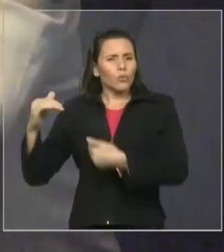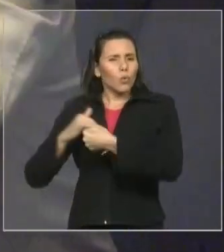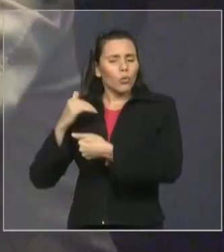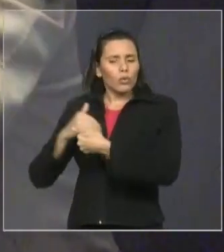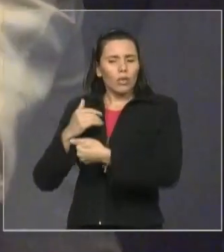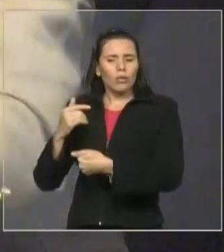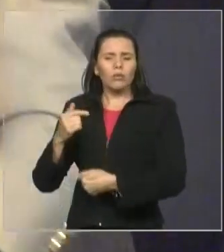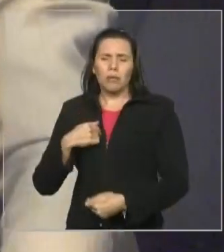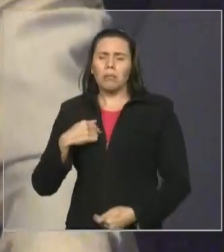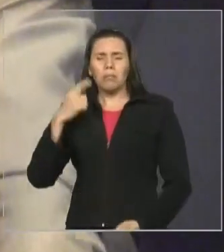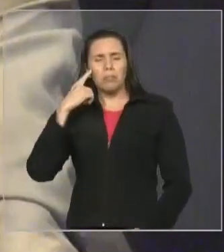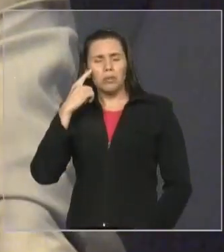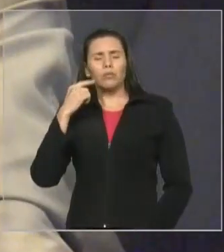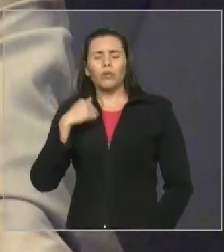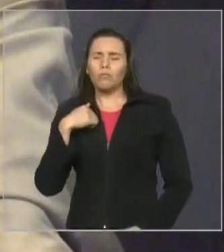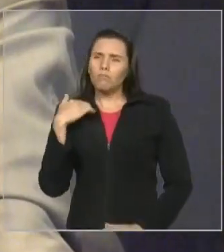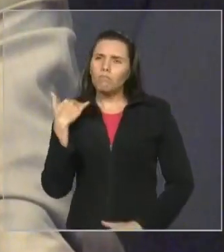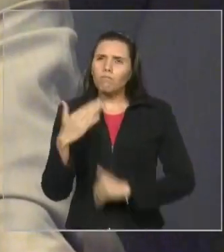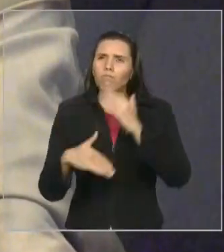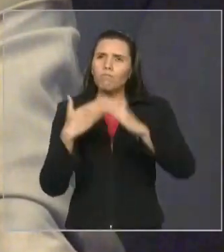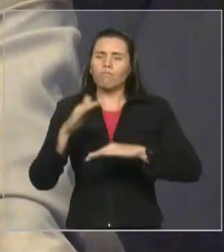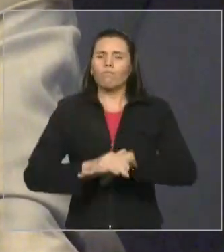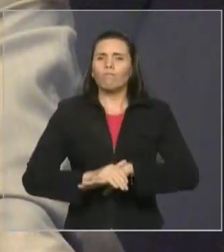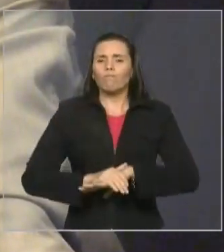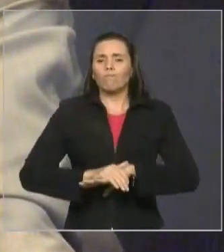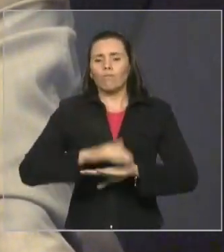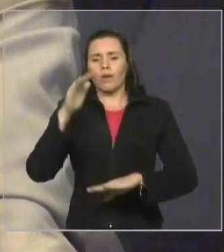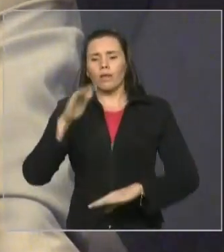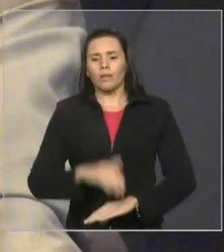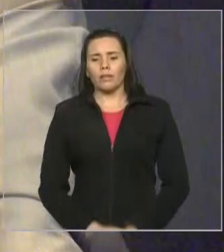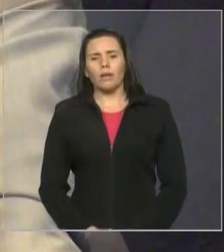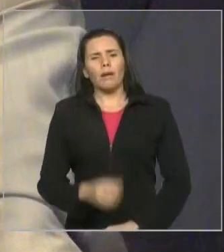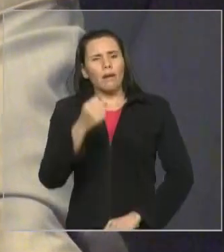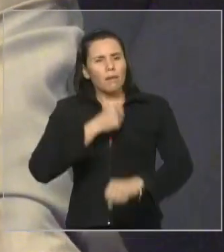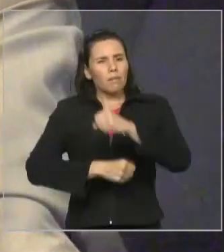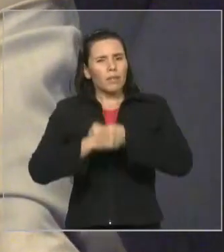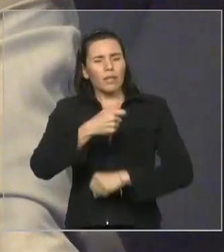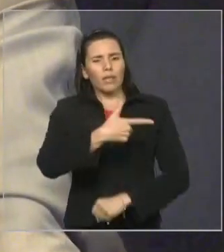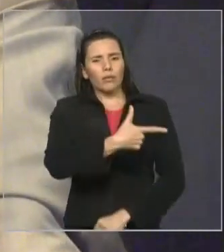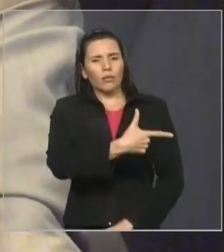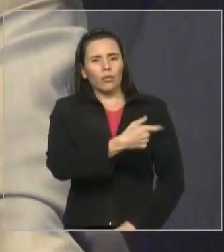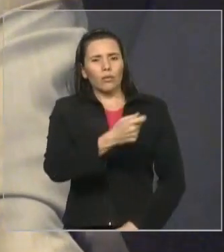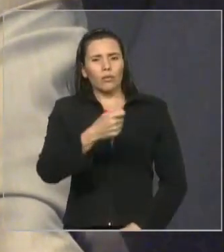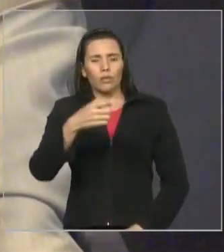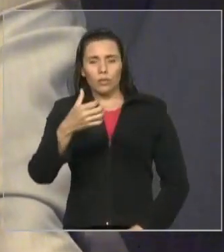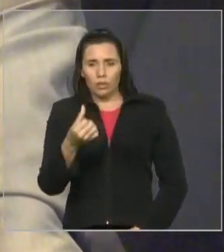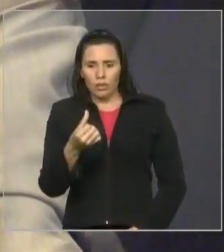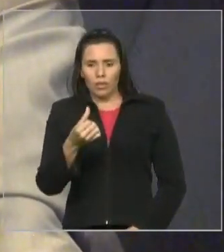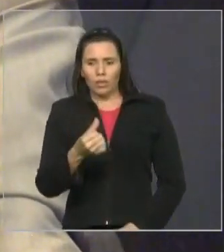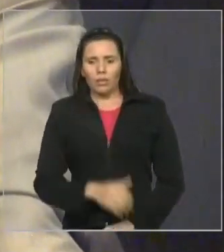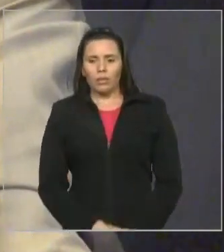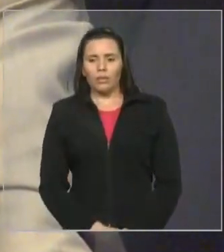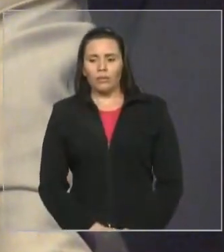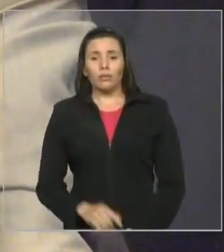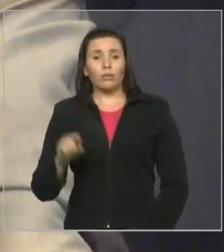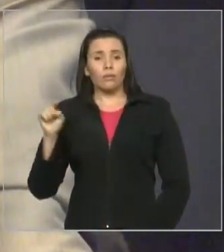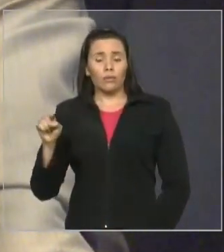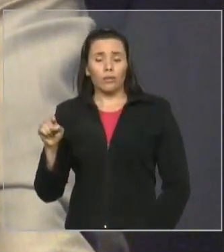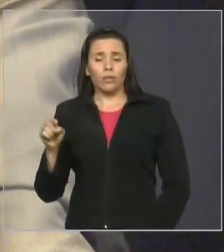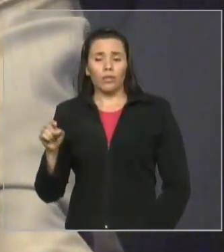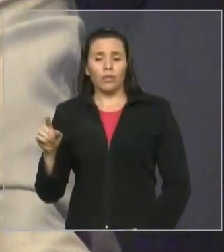avançado muito mais. em 2006, Vossa Excelência saiu do Executivo, se elegeu